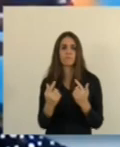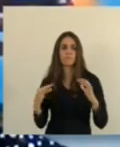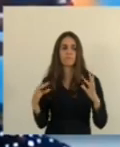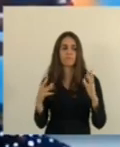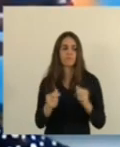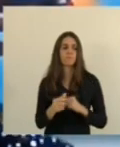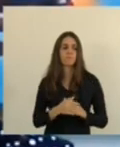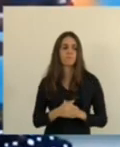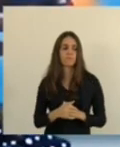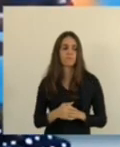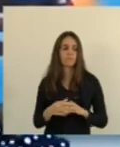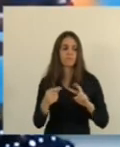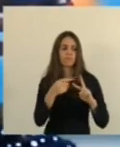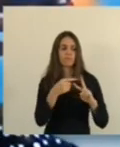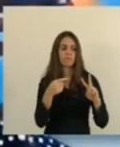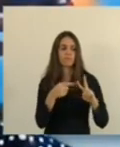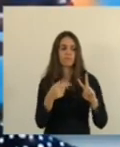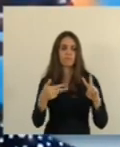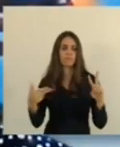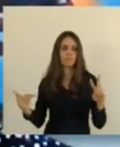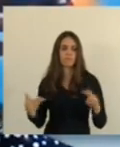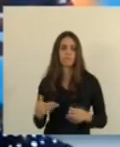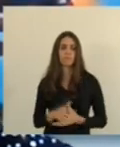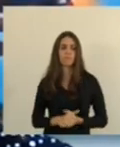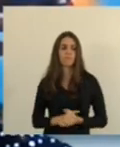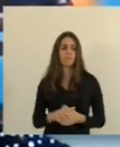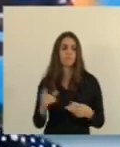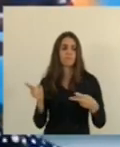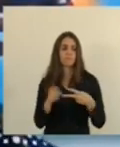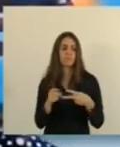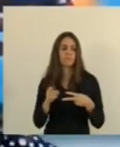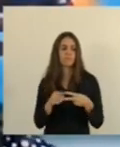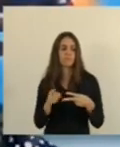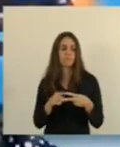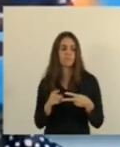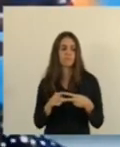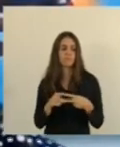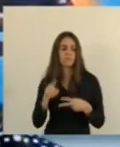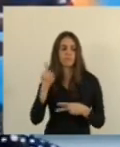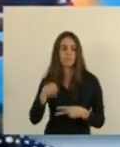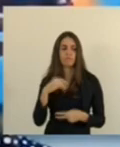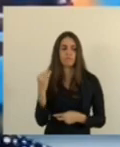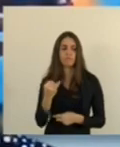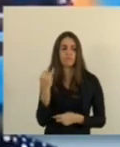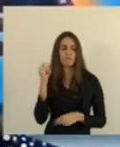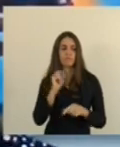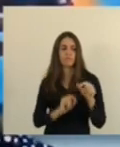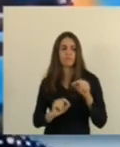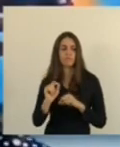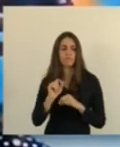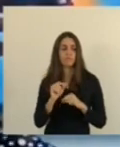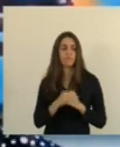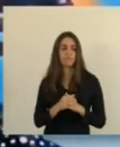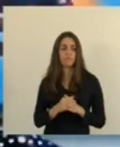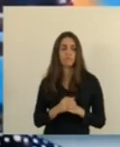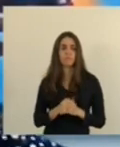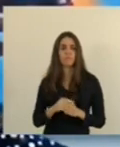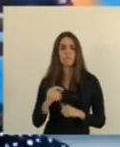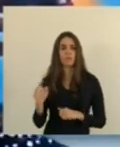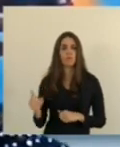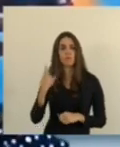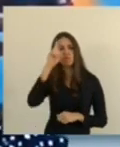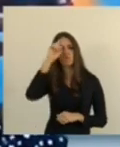Quero tratar de duas questões hoje. A primeira delas é um fato importante, uma data histórica,